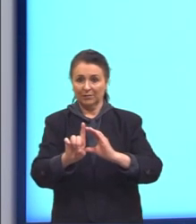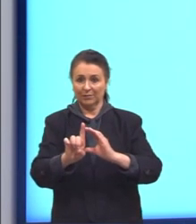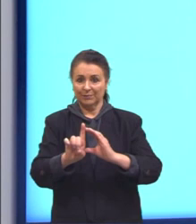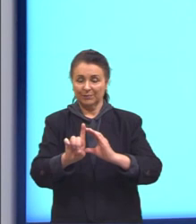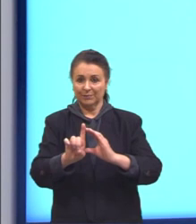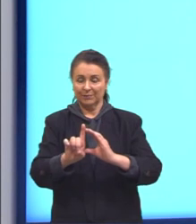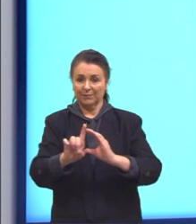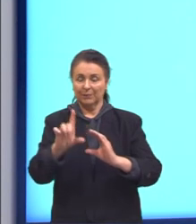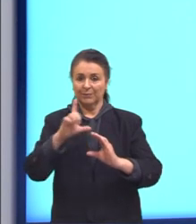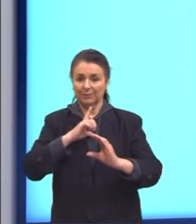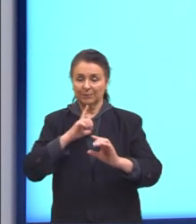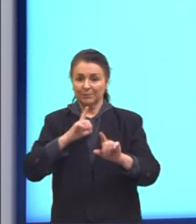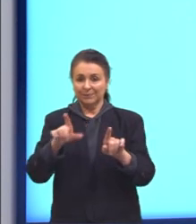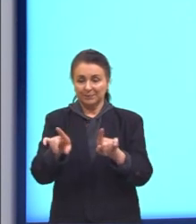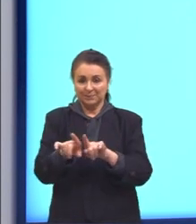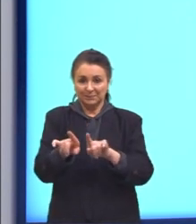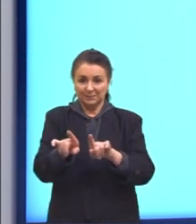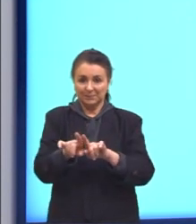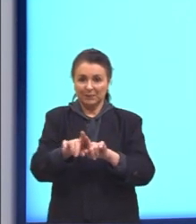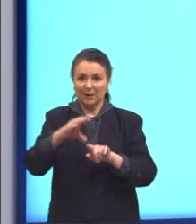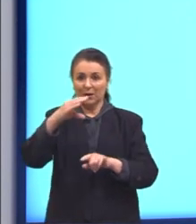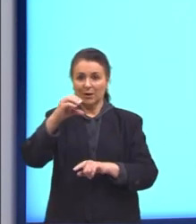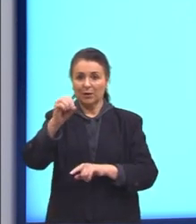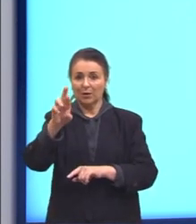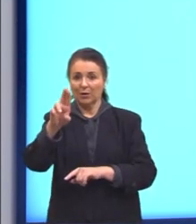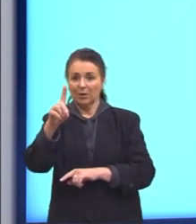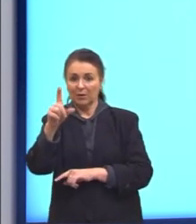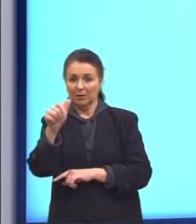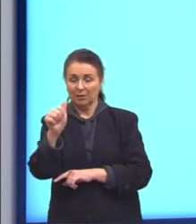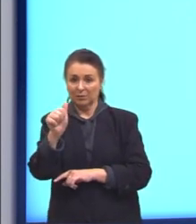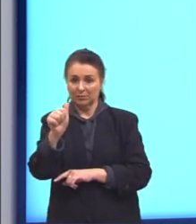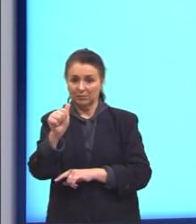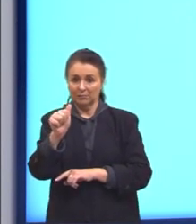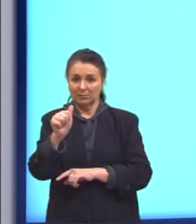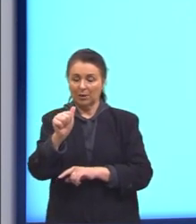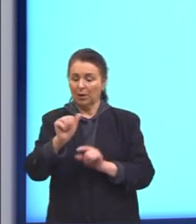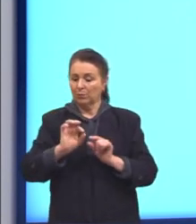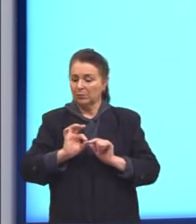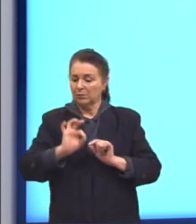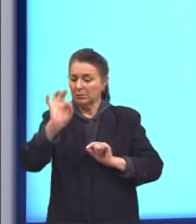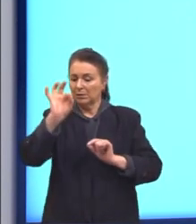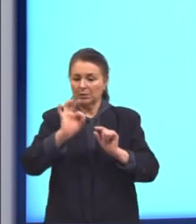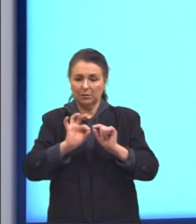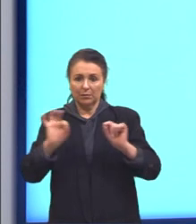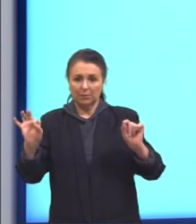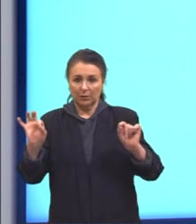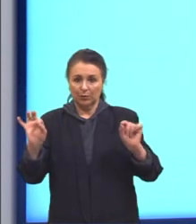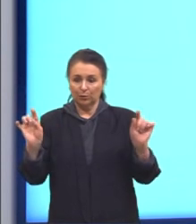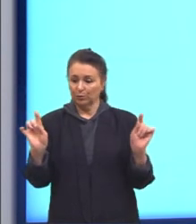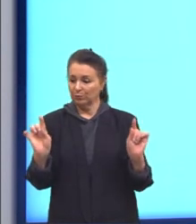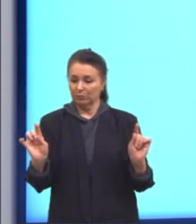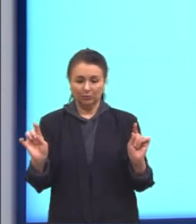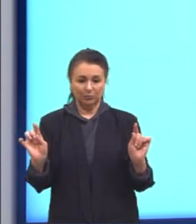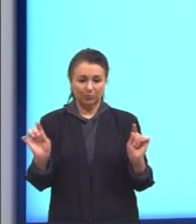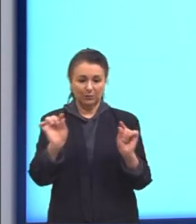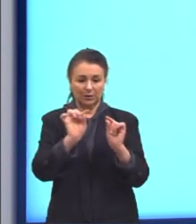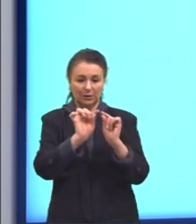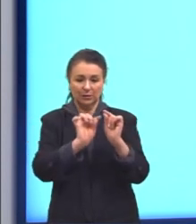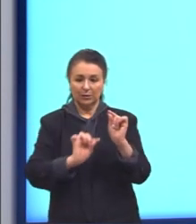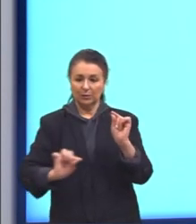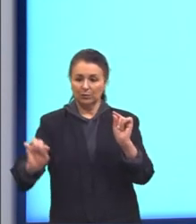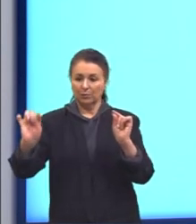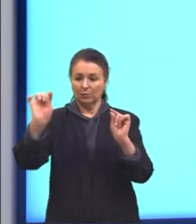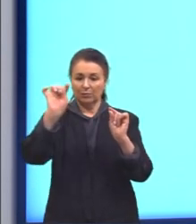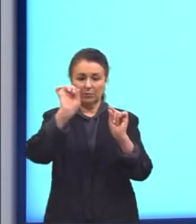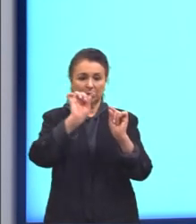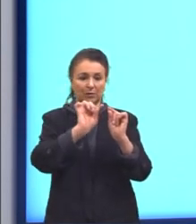E nós temos ainda a corda. É qualquer outro segmento que une dois extremos da circunferência, mas